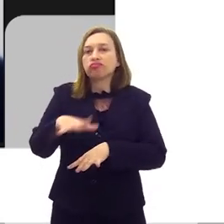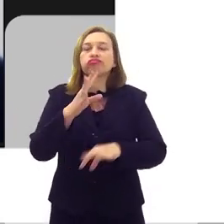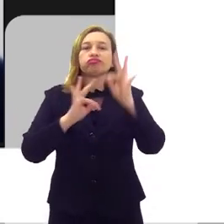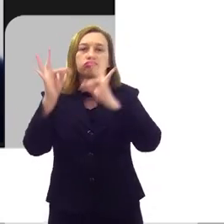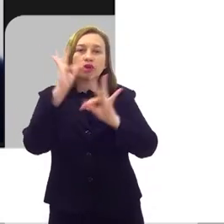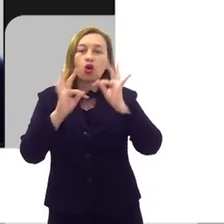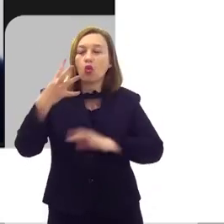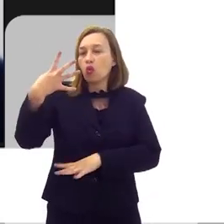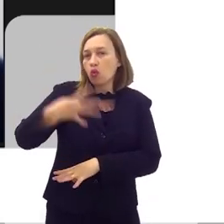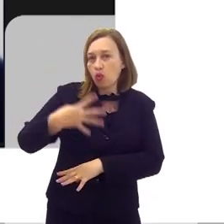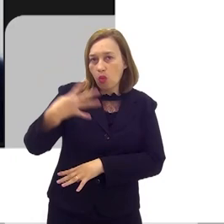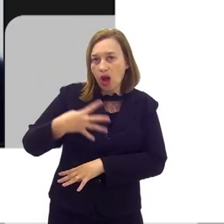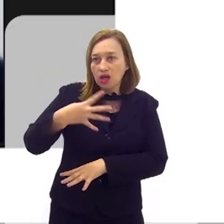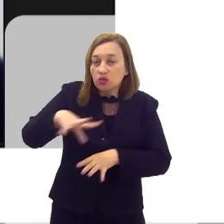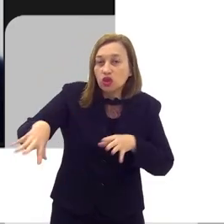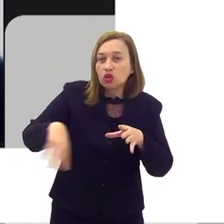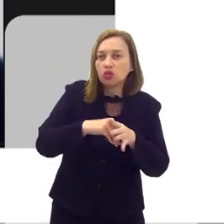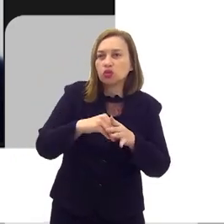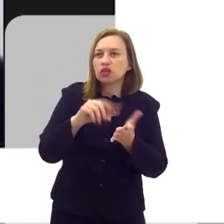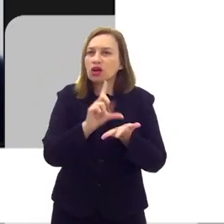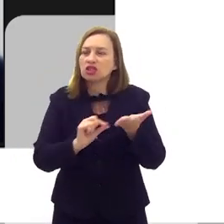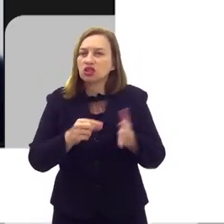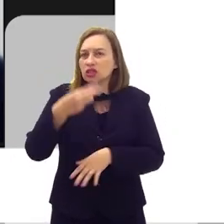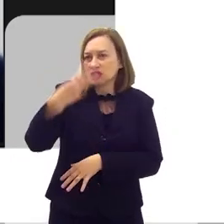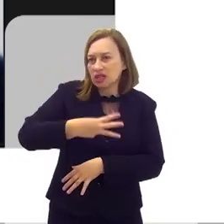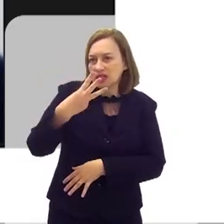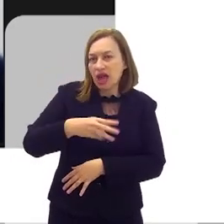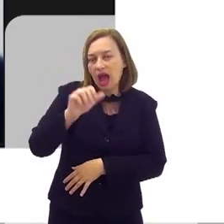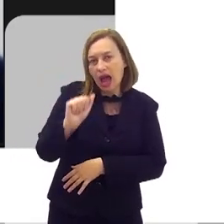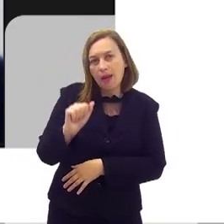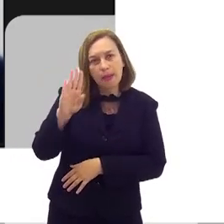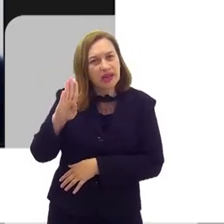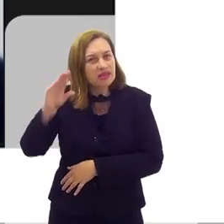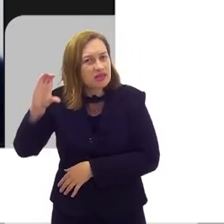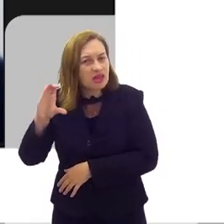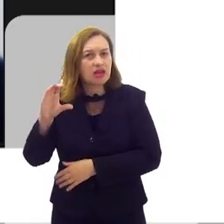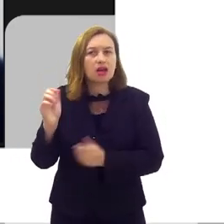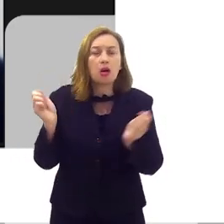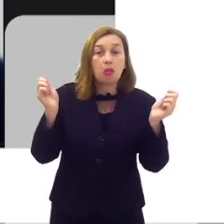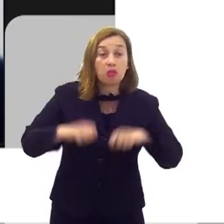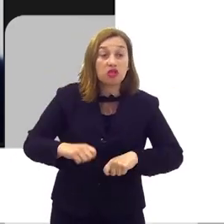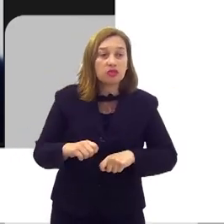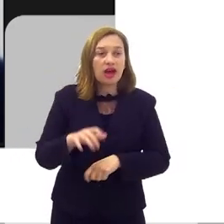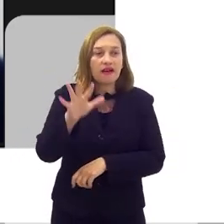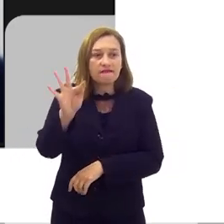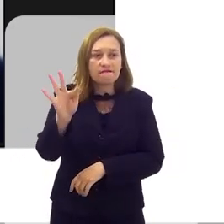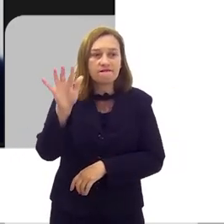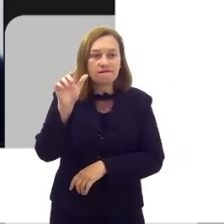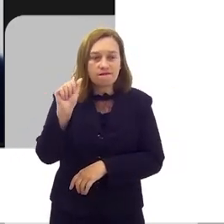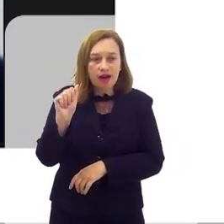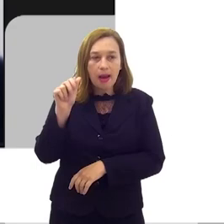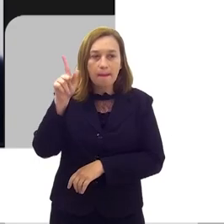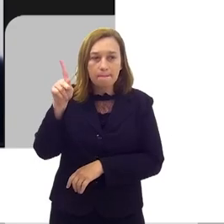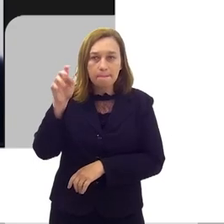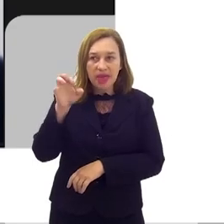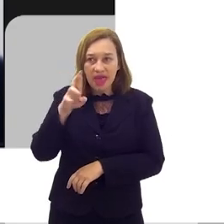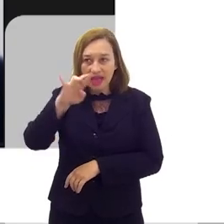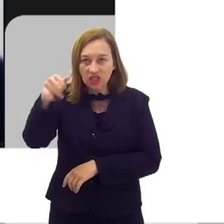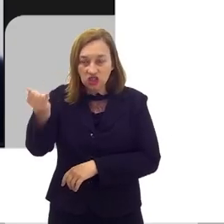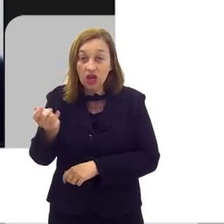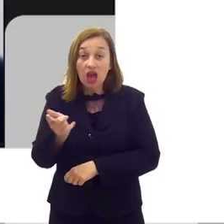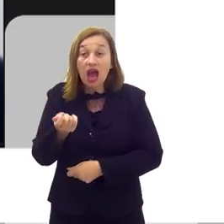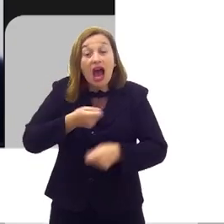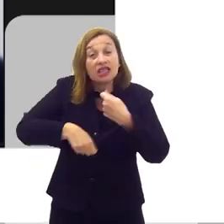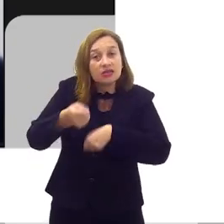transferência de fusão tecnológica. O quarto ponto, incluindo os artigos 3º, A, B e C, para possibilitar a